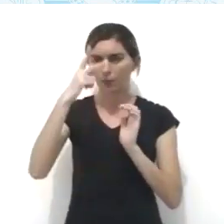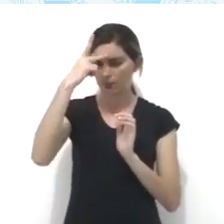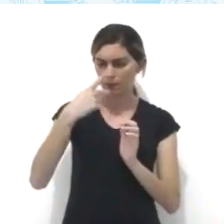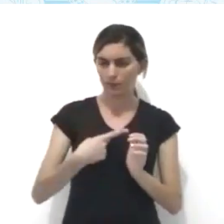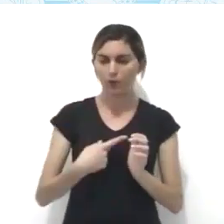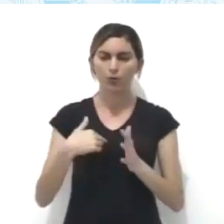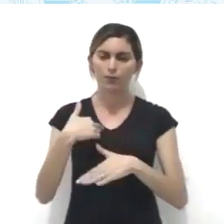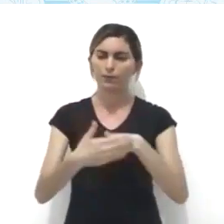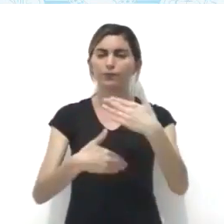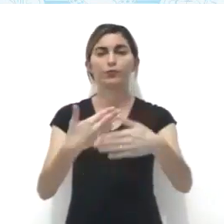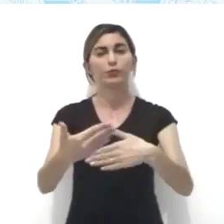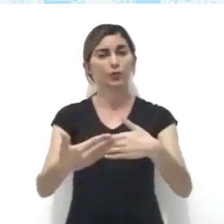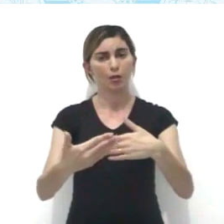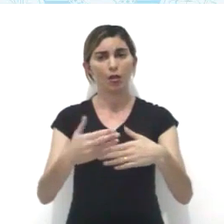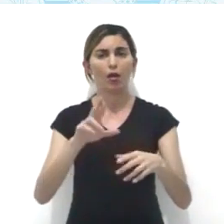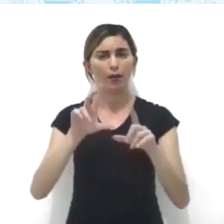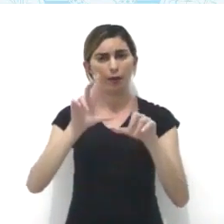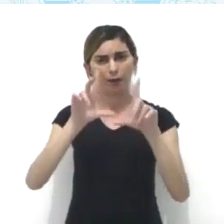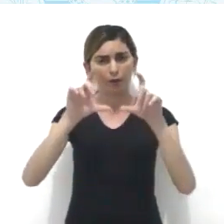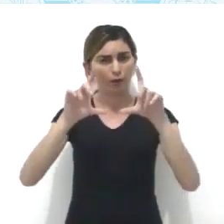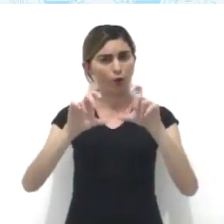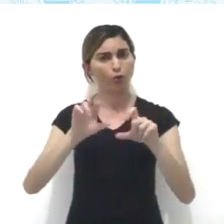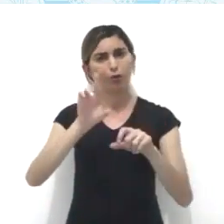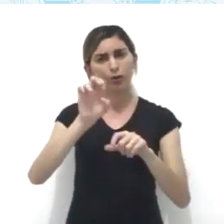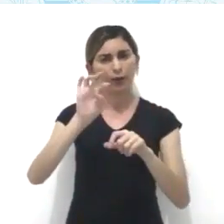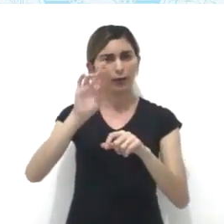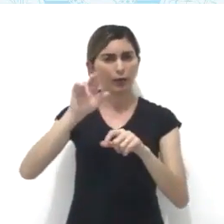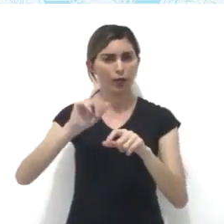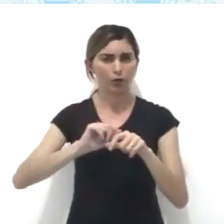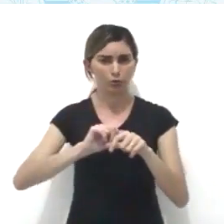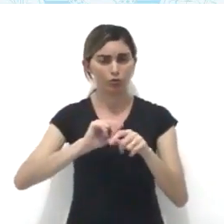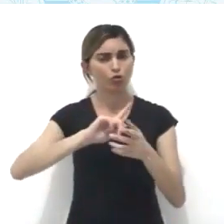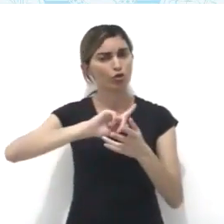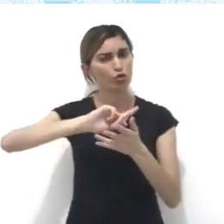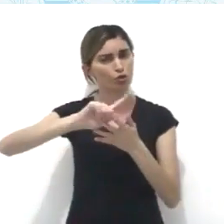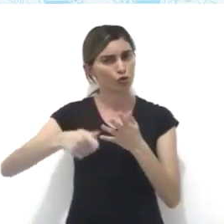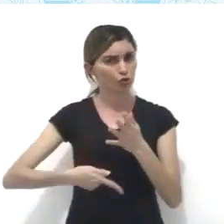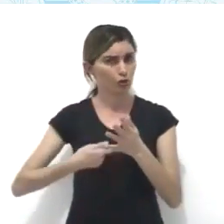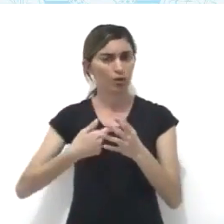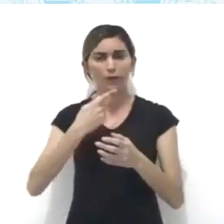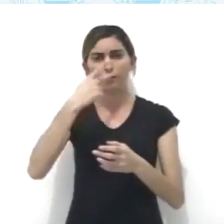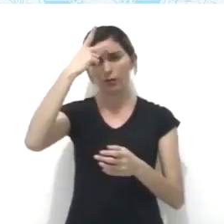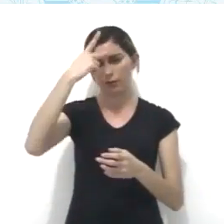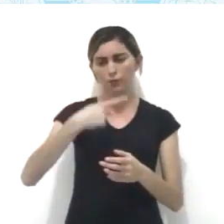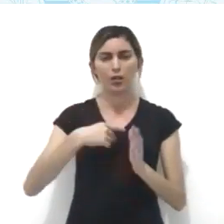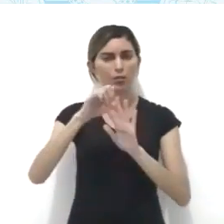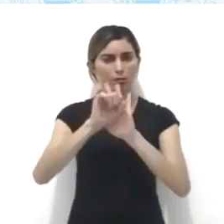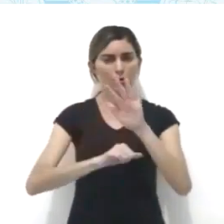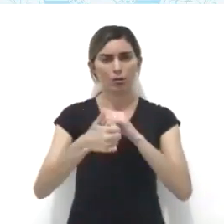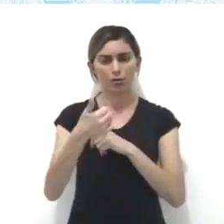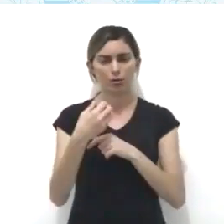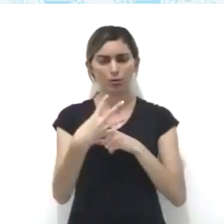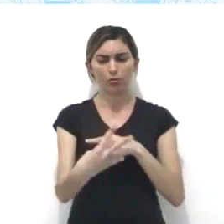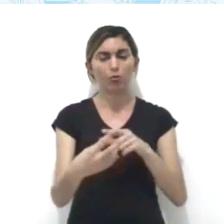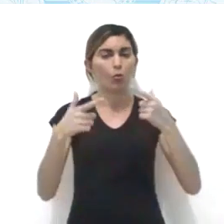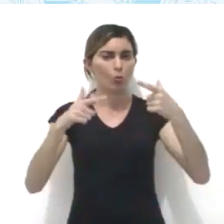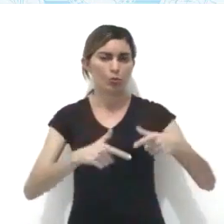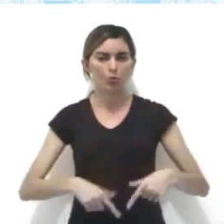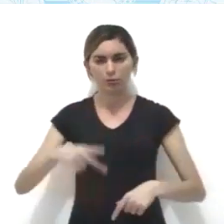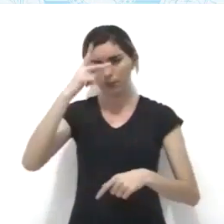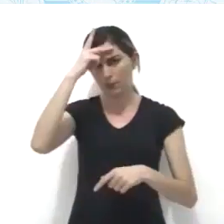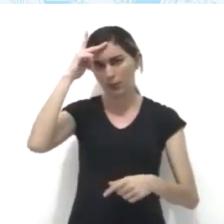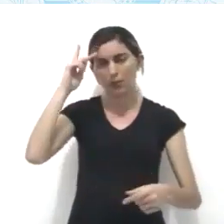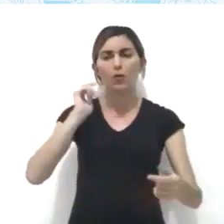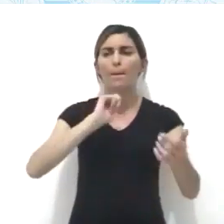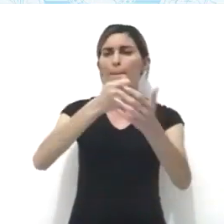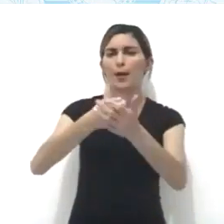conforme o desenvolvimento do retrato, gênero que se afirma como autônomo no século XIV, onde as pessoas